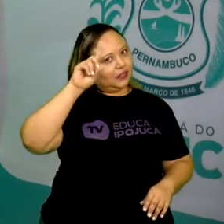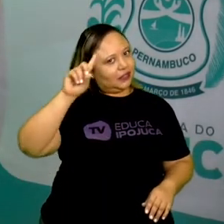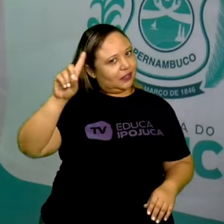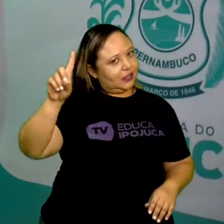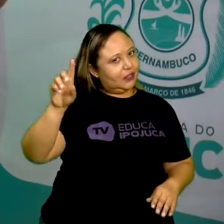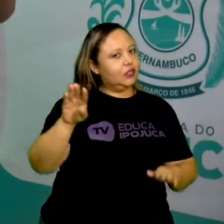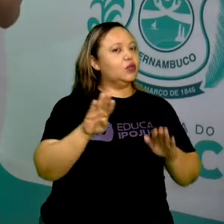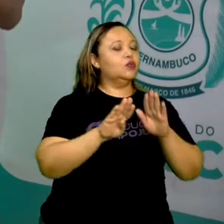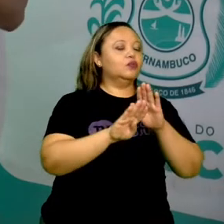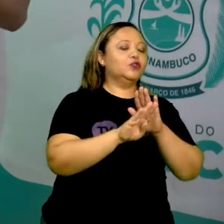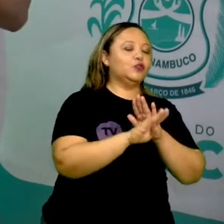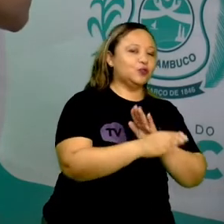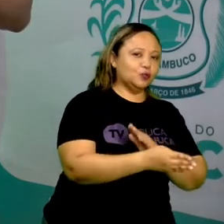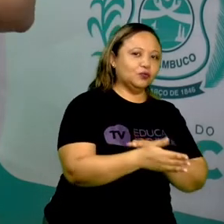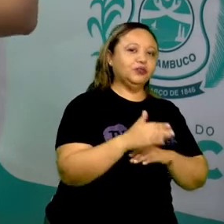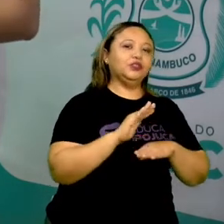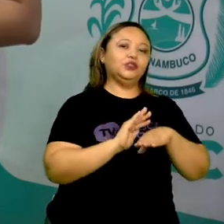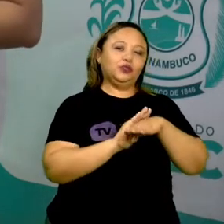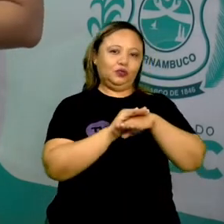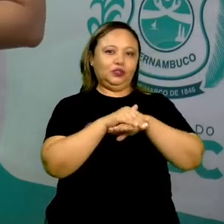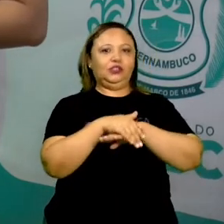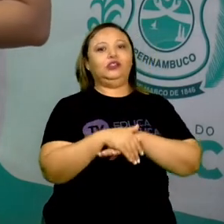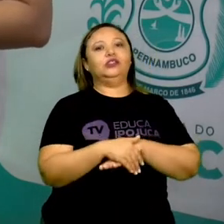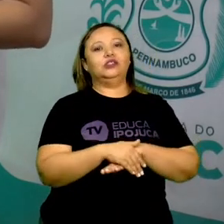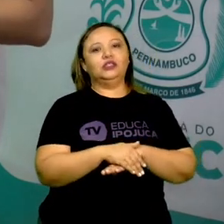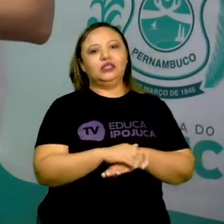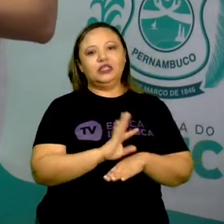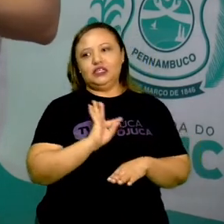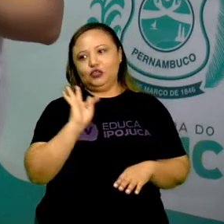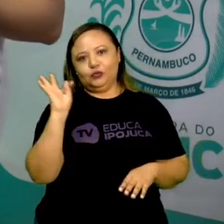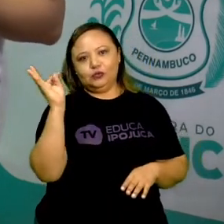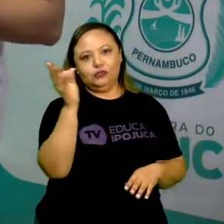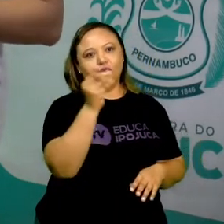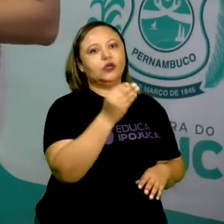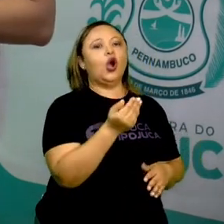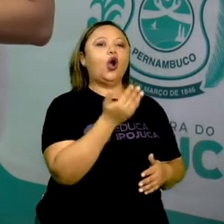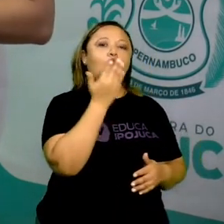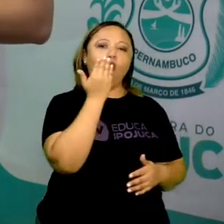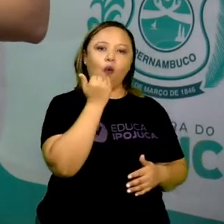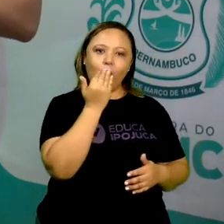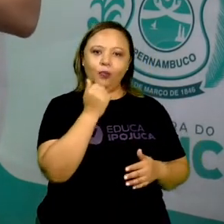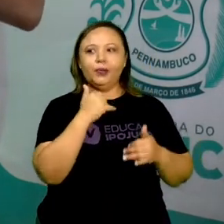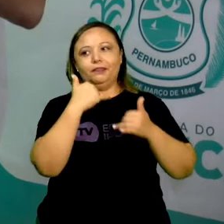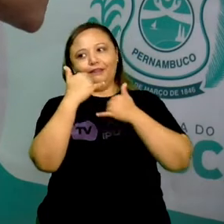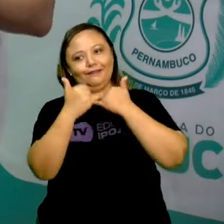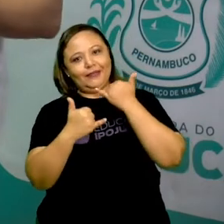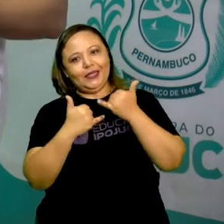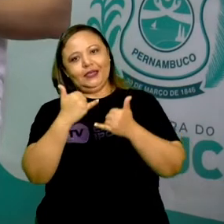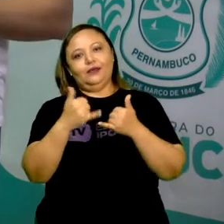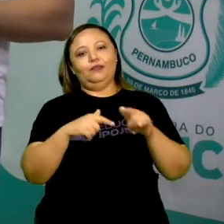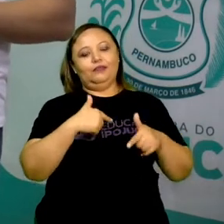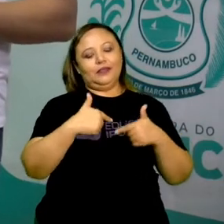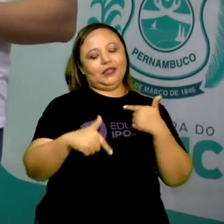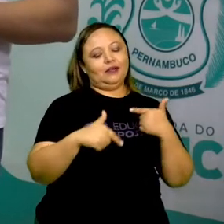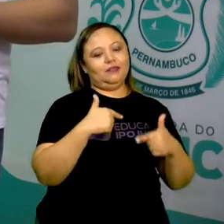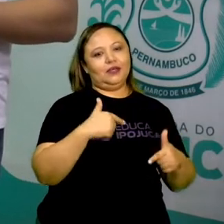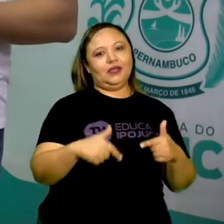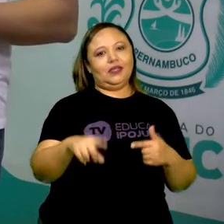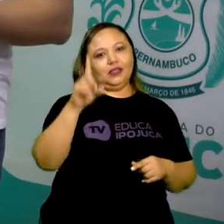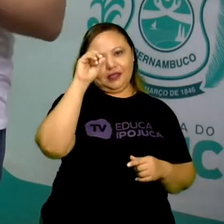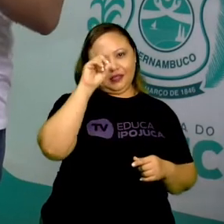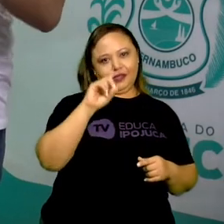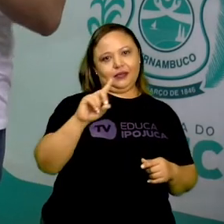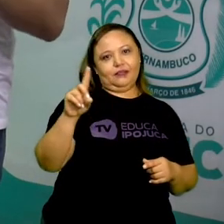noite, que são diversos. Em geral, se alimentam, brincam e trabalham durante o dia.